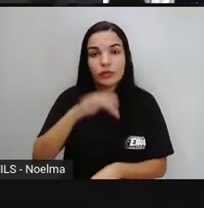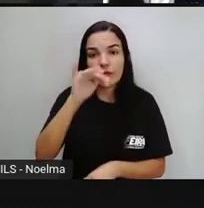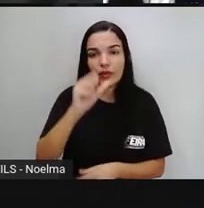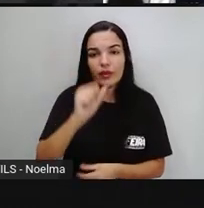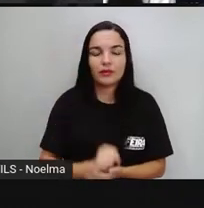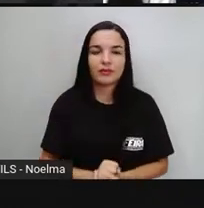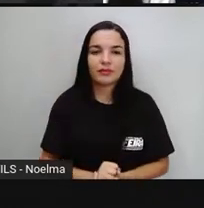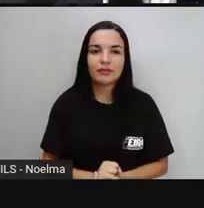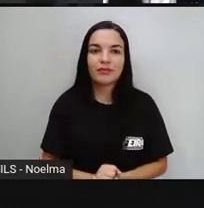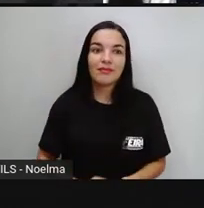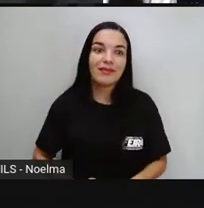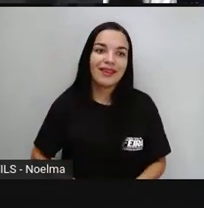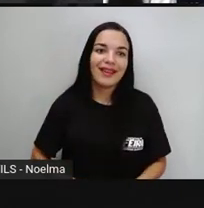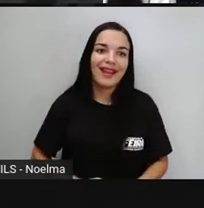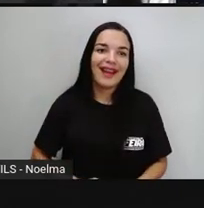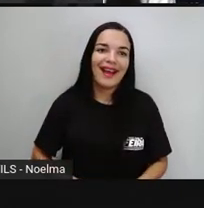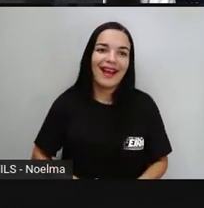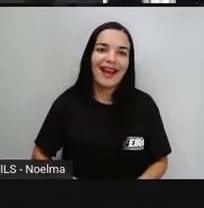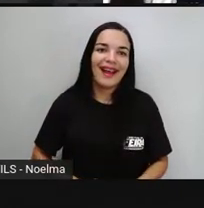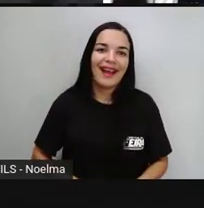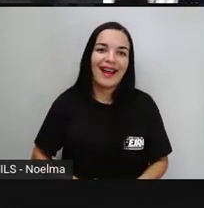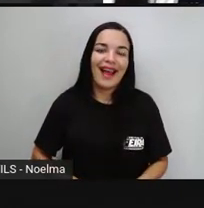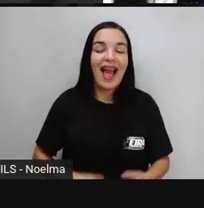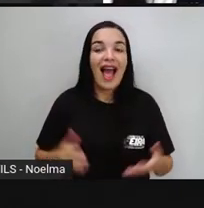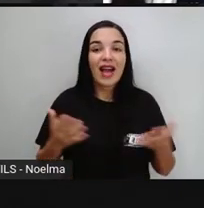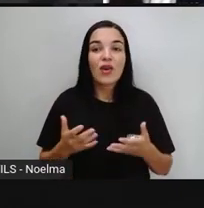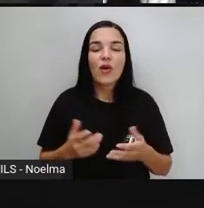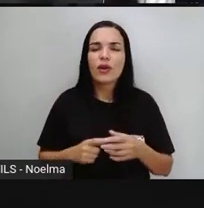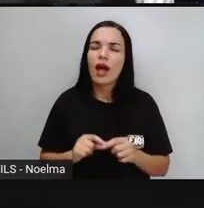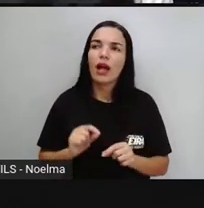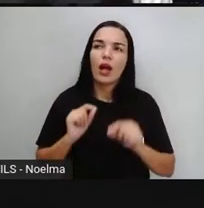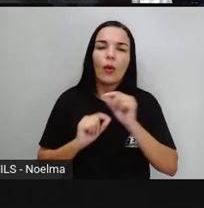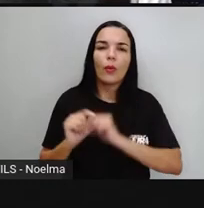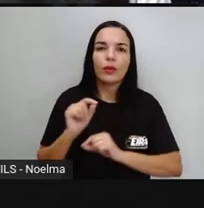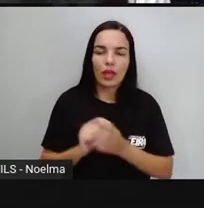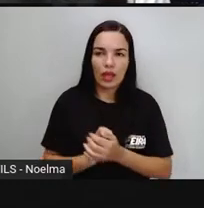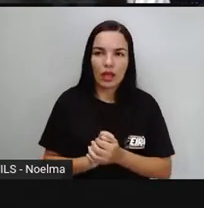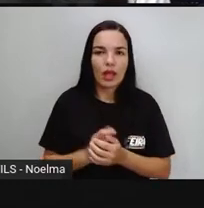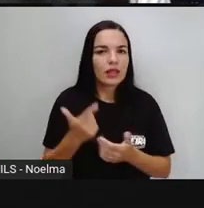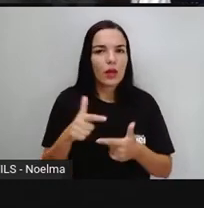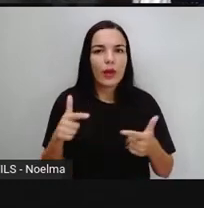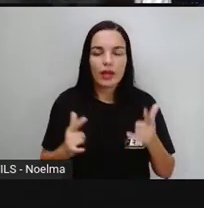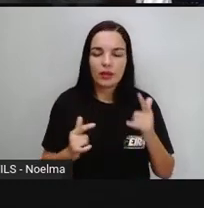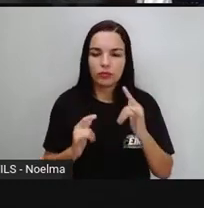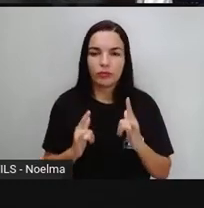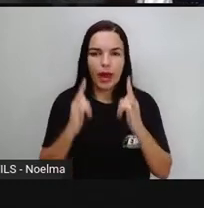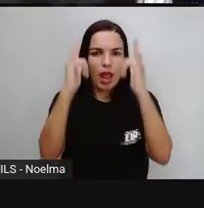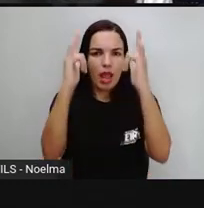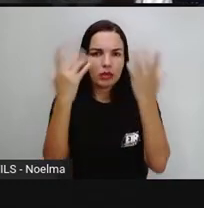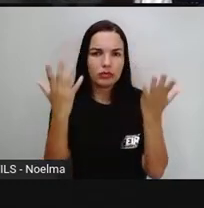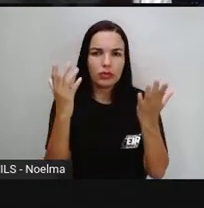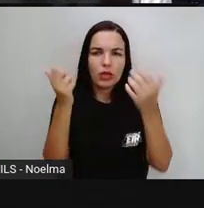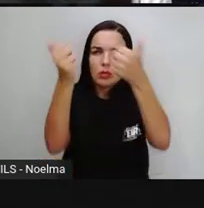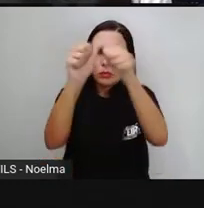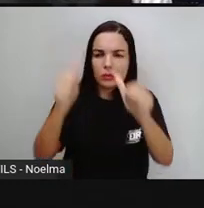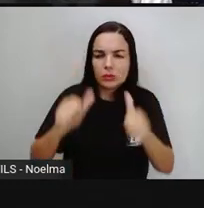E aí agora a pró parte para não construções, né? Não bens aí materiais, mas bens